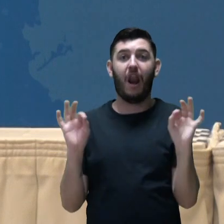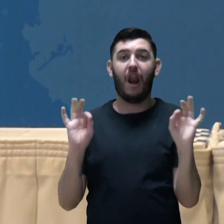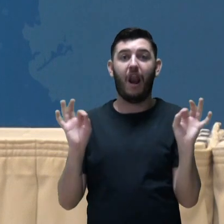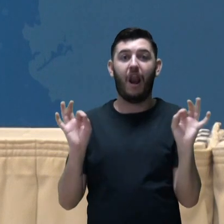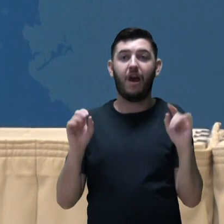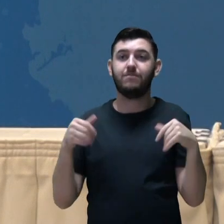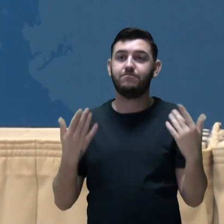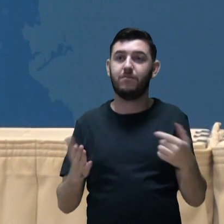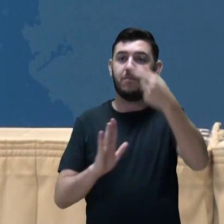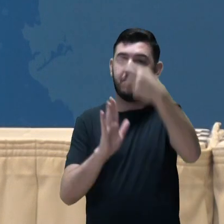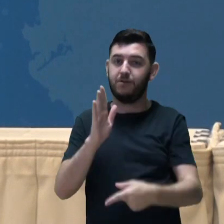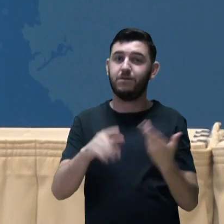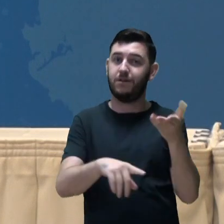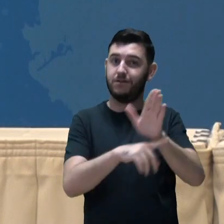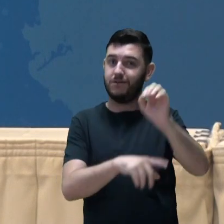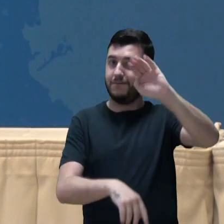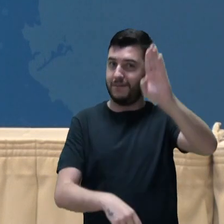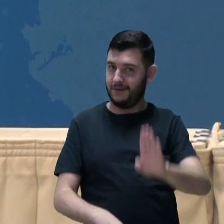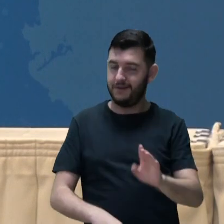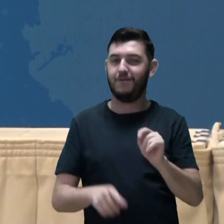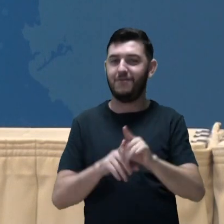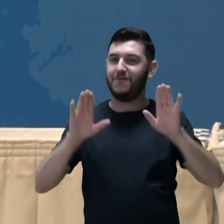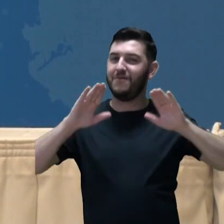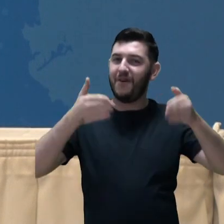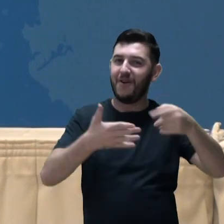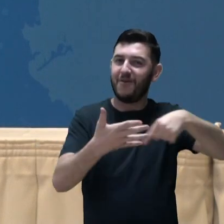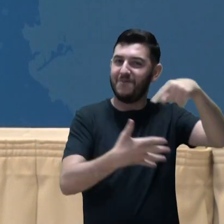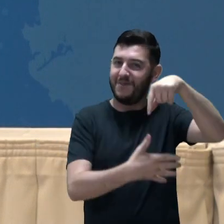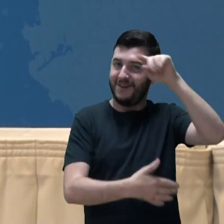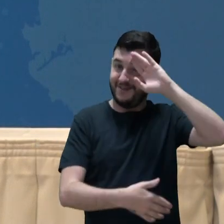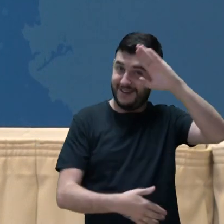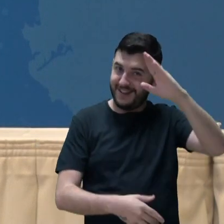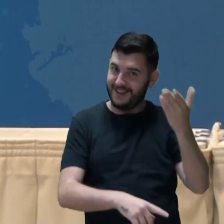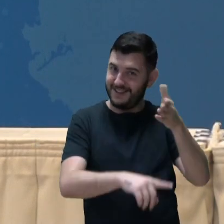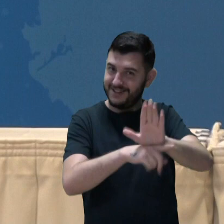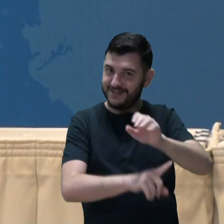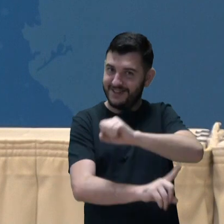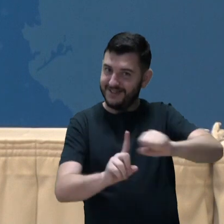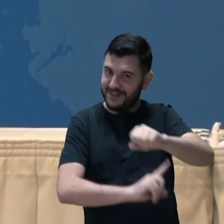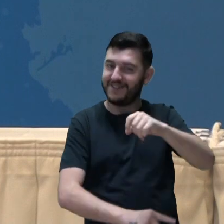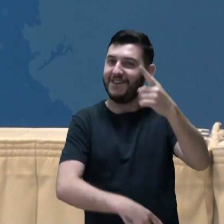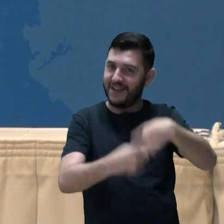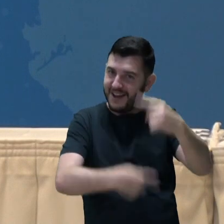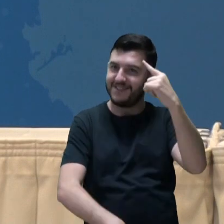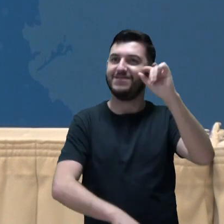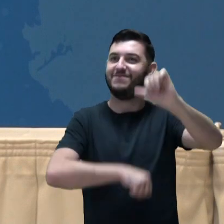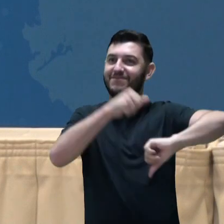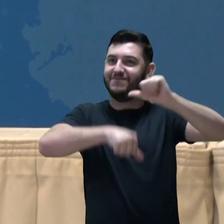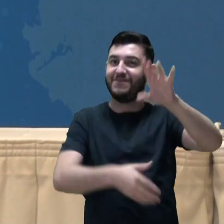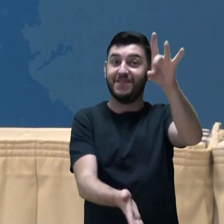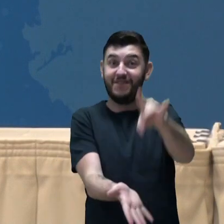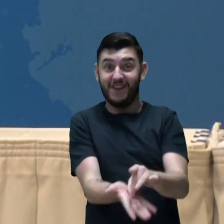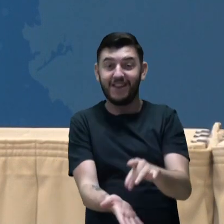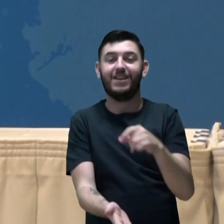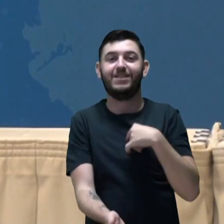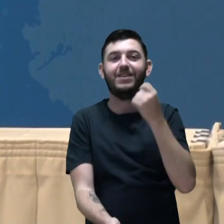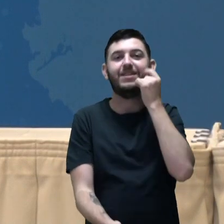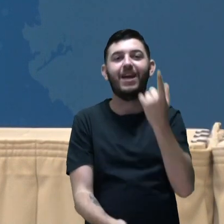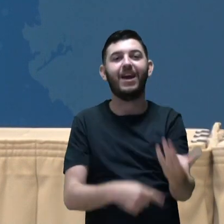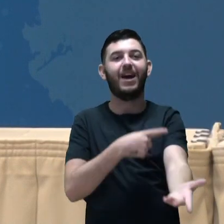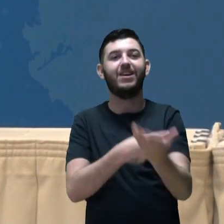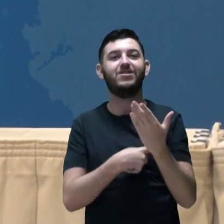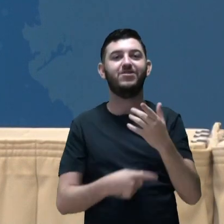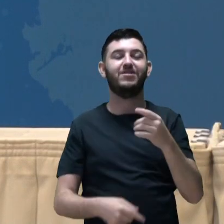prioriza a transformação social. E é justamente essa ideia de transformação que permeia o